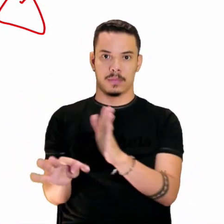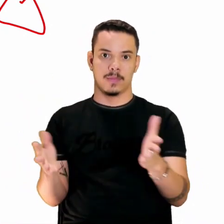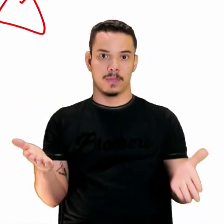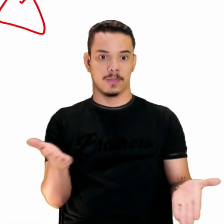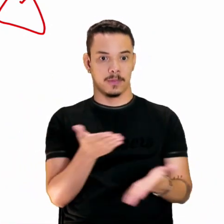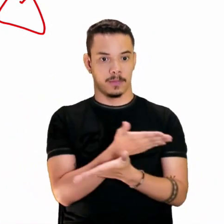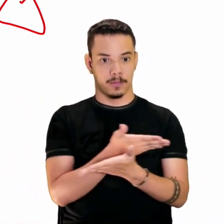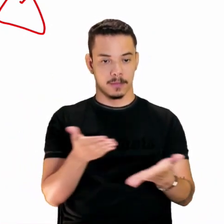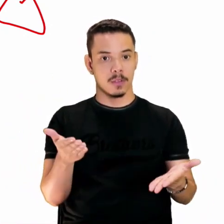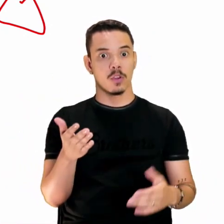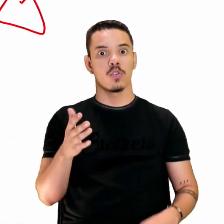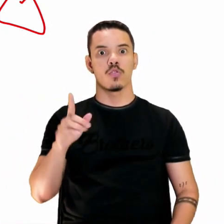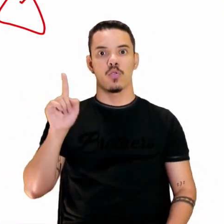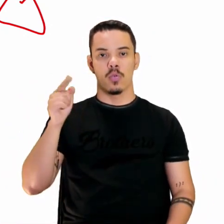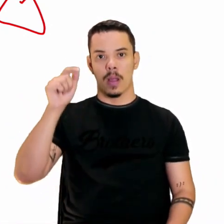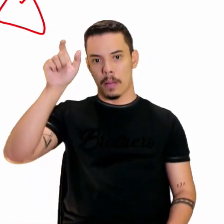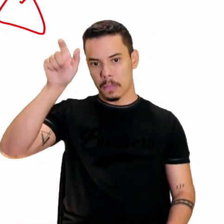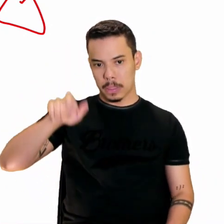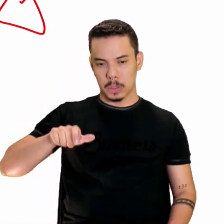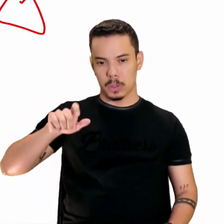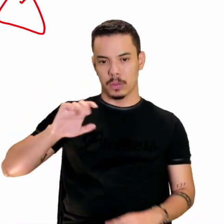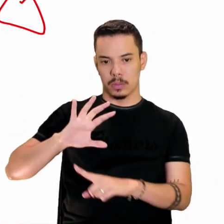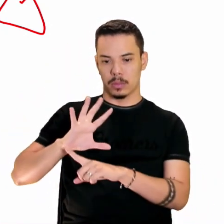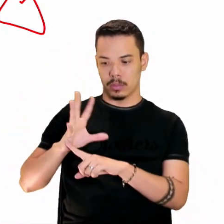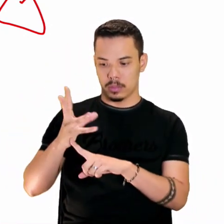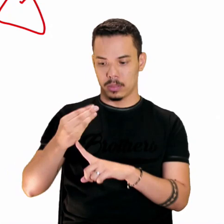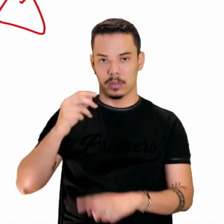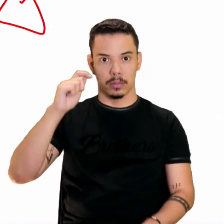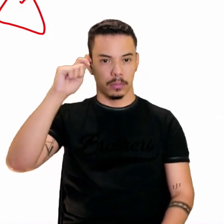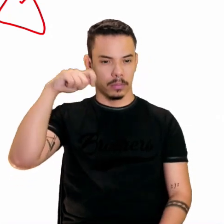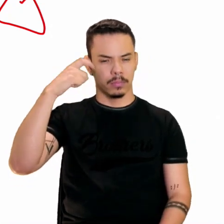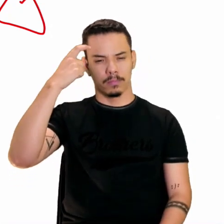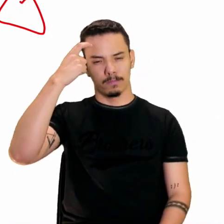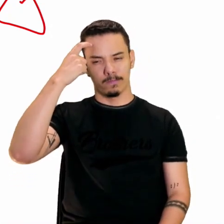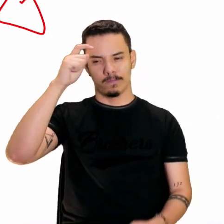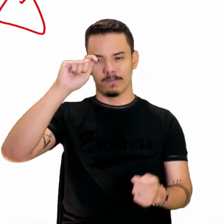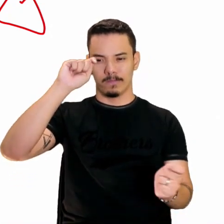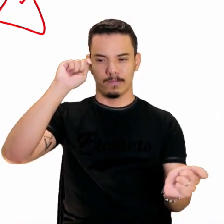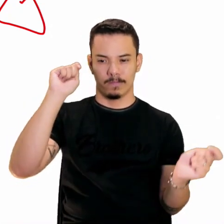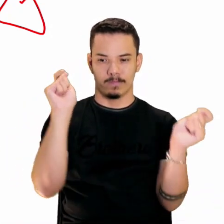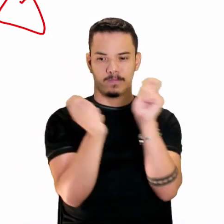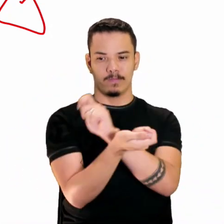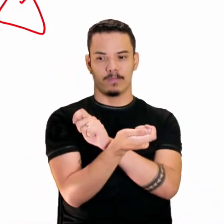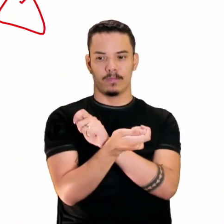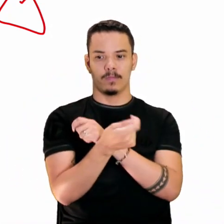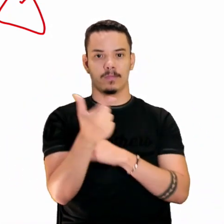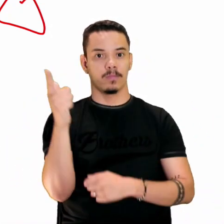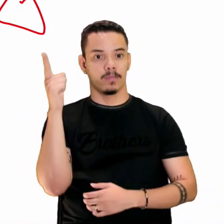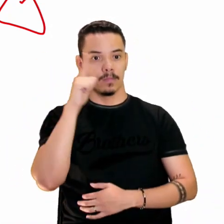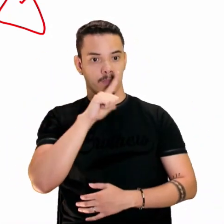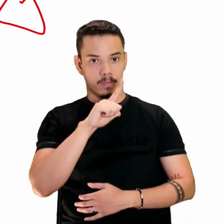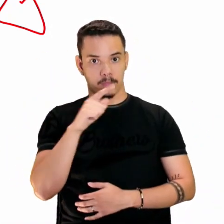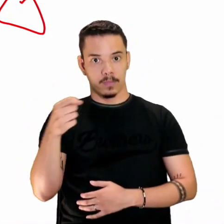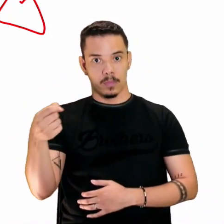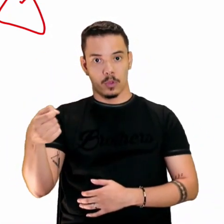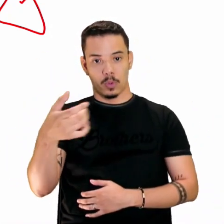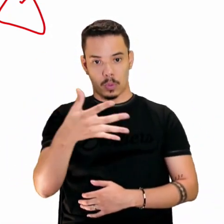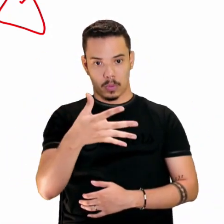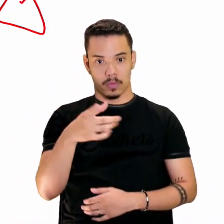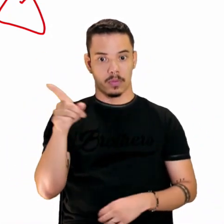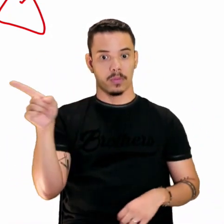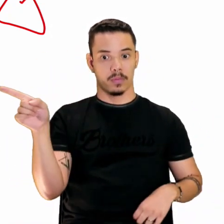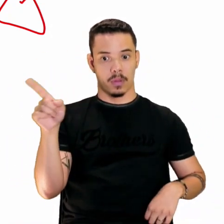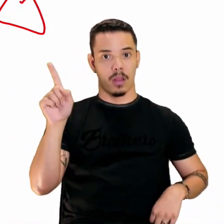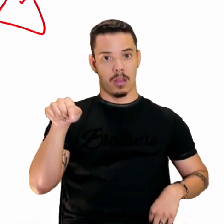ele teve esse domínio de criar esse novo texto, né? Esse novo gênero, essa nova tela. É um